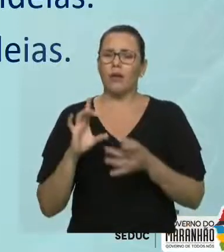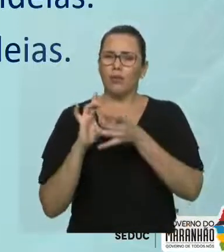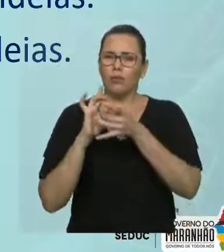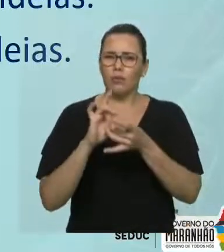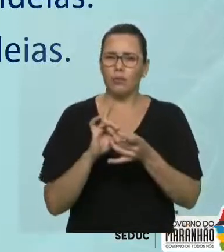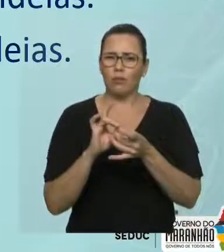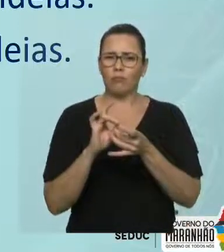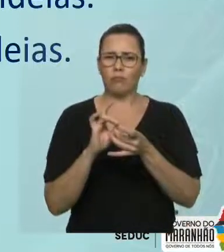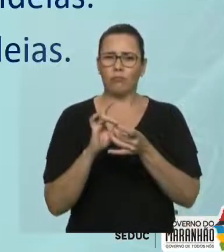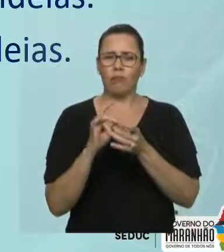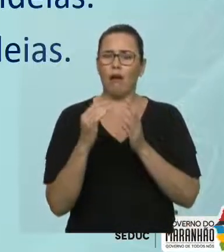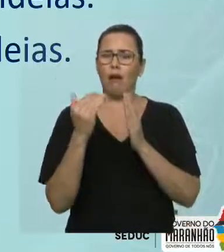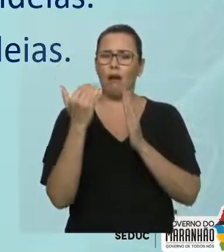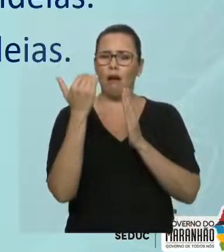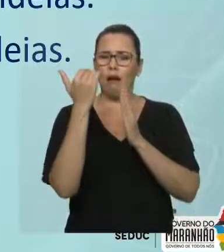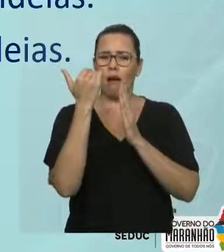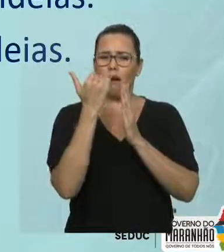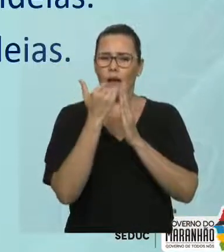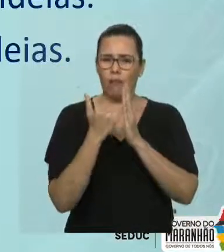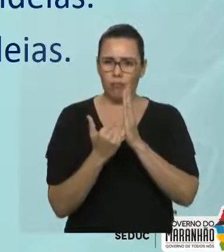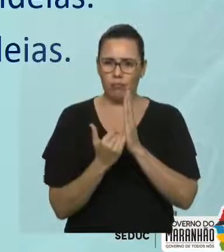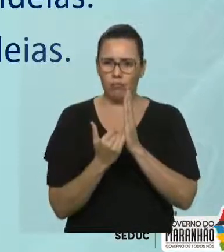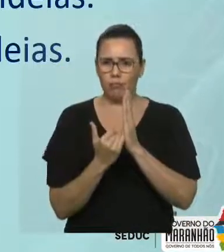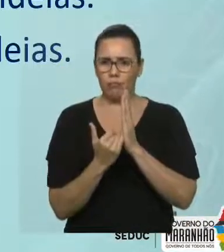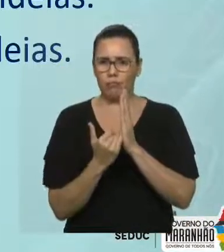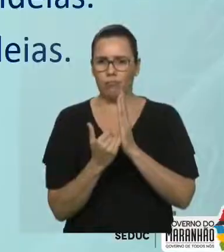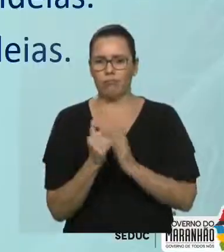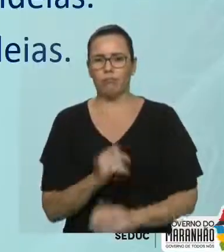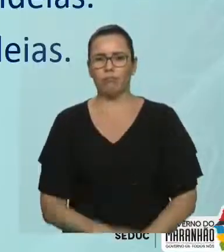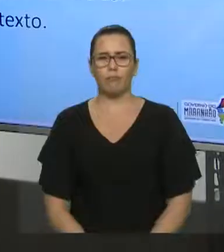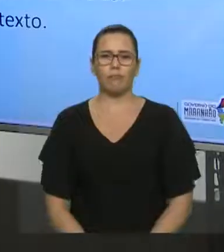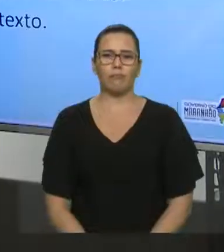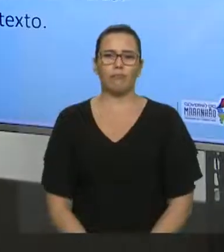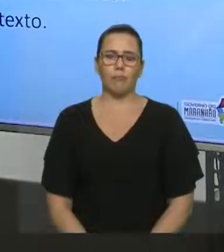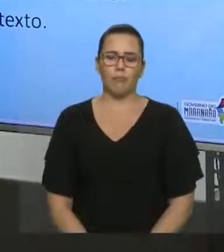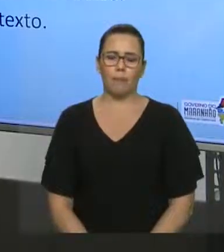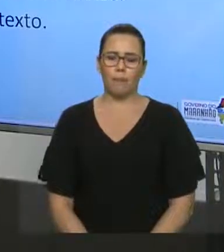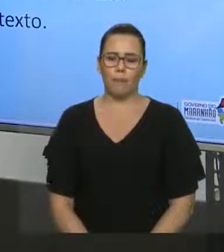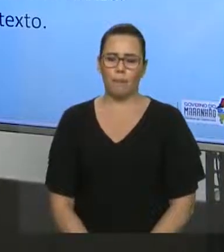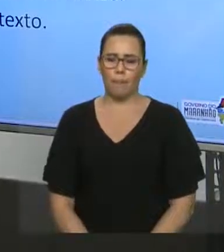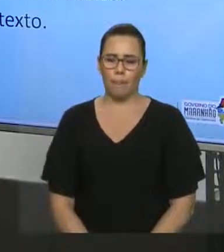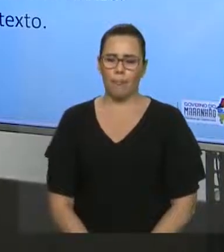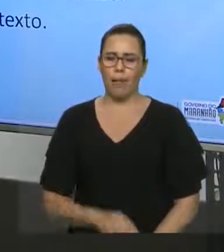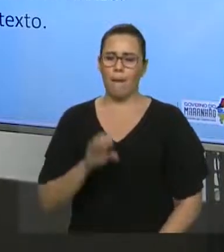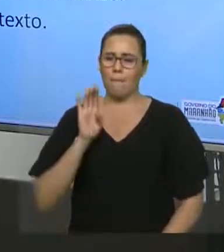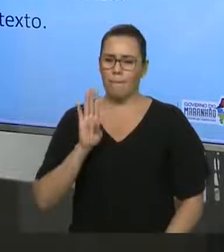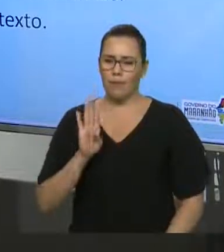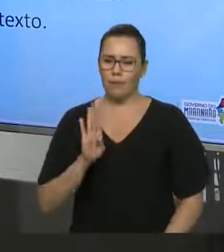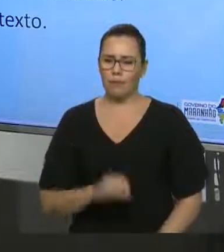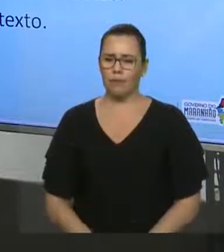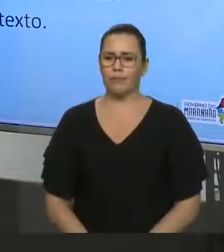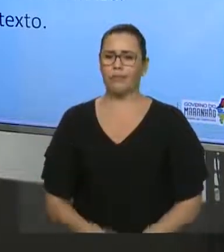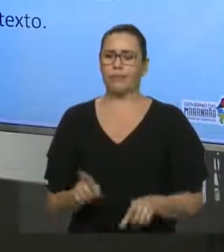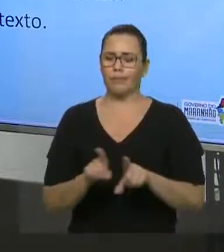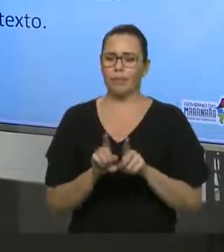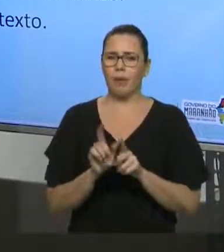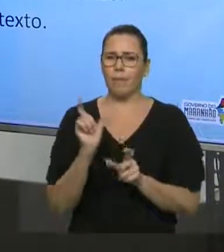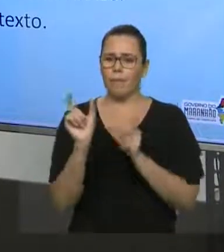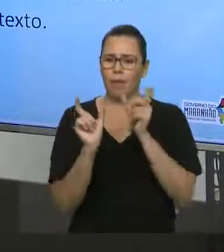repetições. Então não é a letra A. Aos elementos que servem para dar consistência ao texto? Não. Também não.